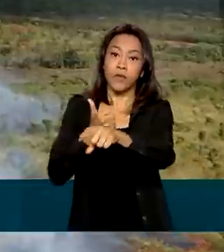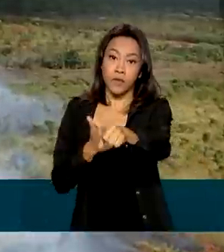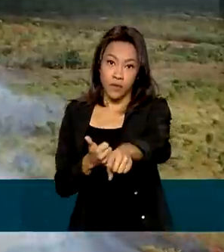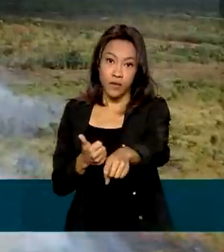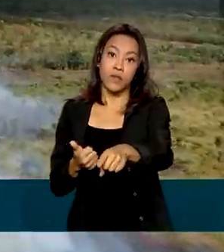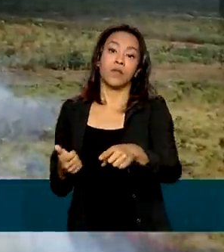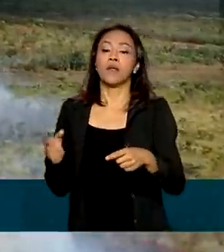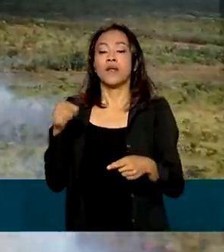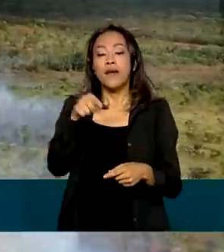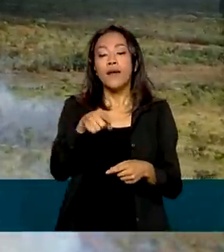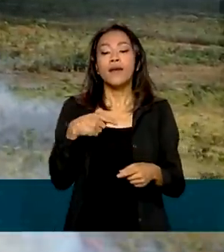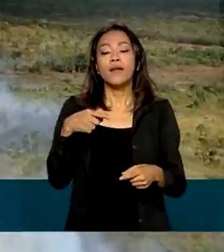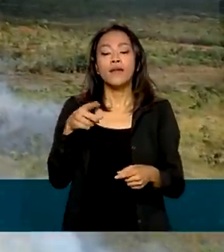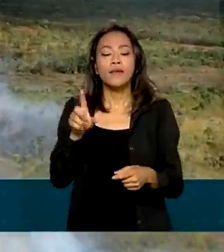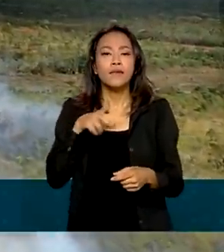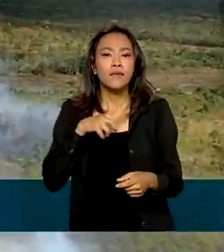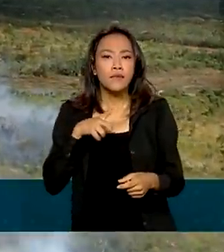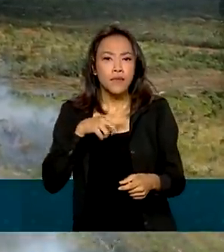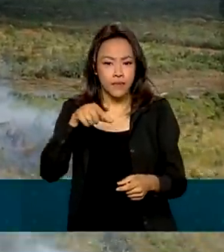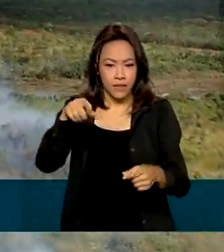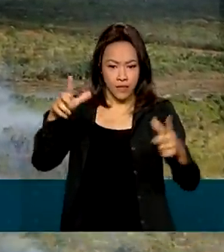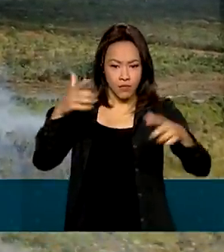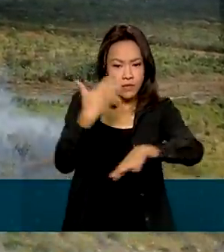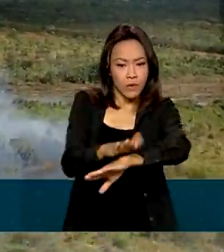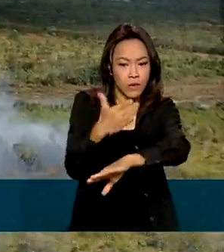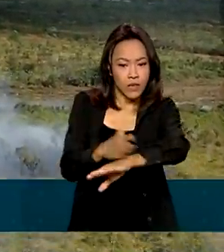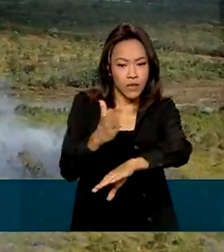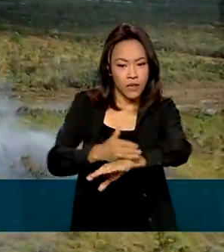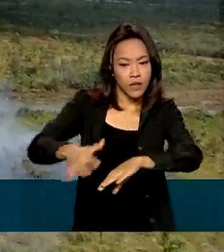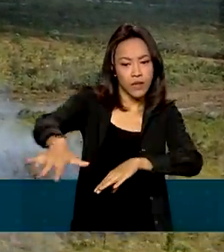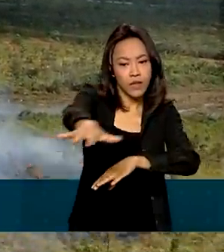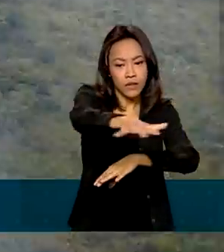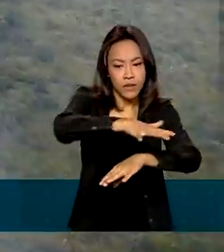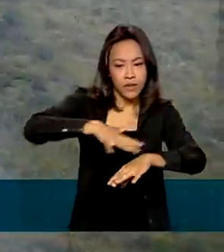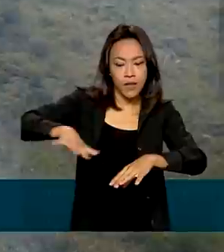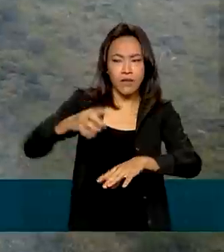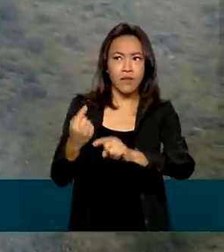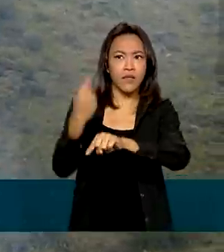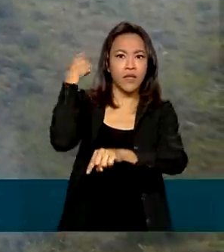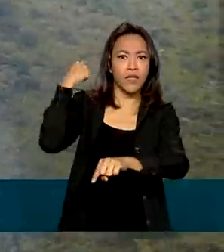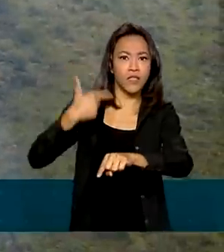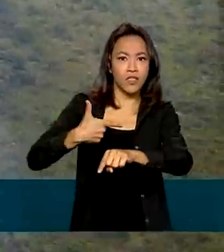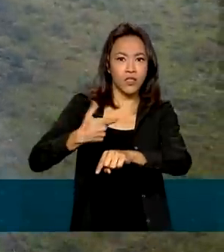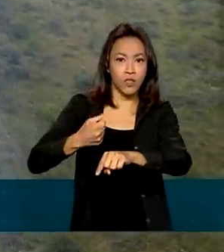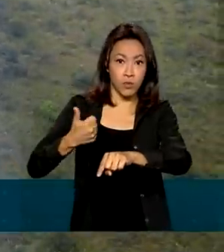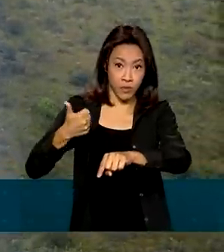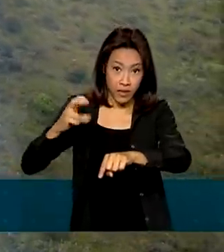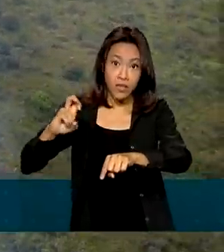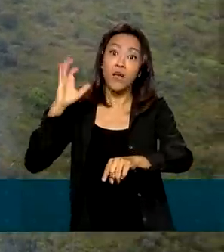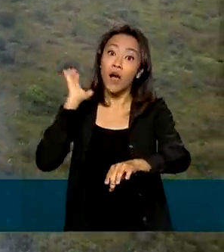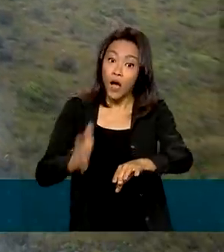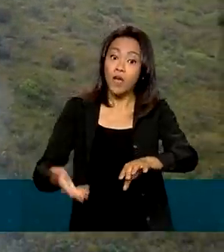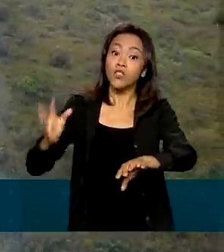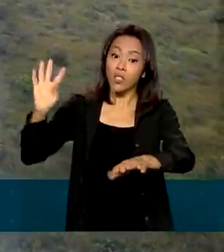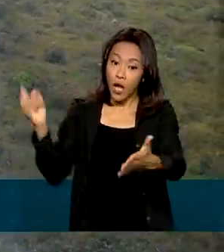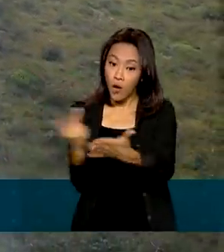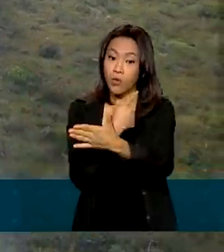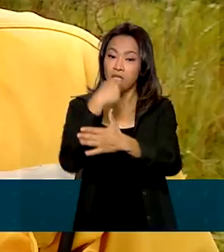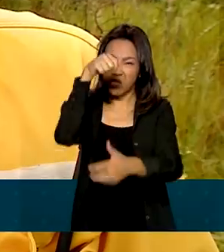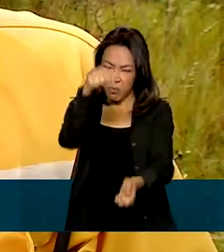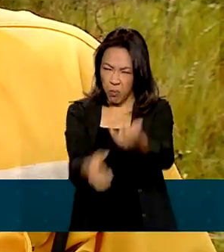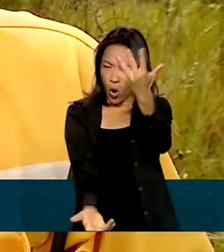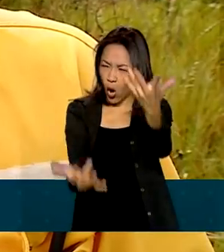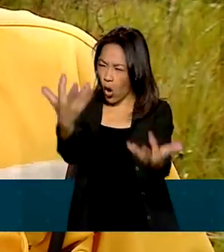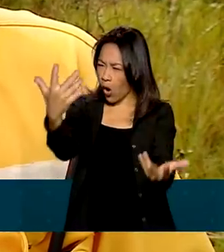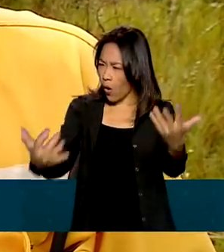realiza a queima prescrita no Parque Nacional de Brasília desde 2015. O local já sofreu incêndios de grandes proporções.